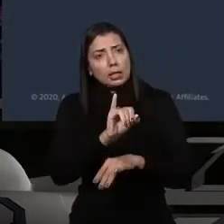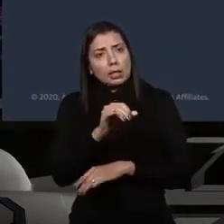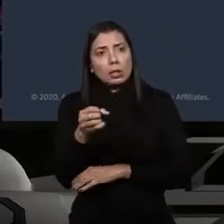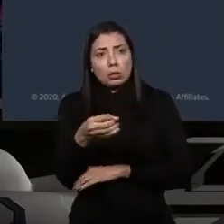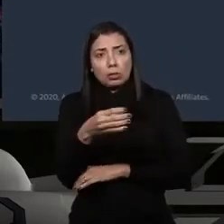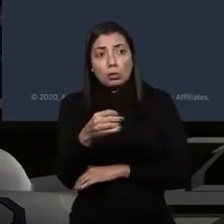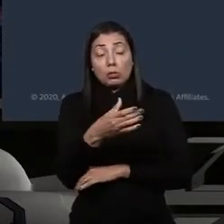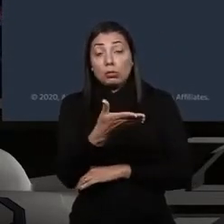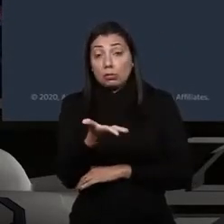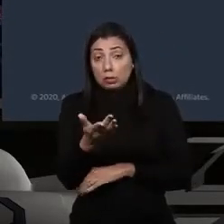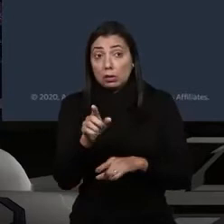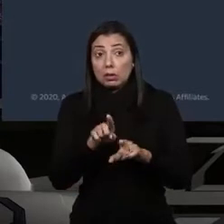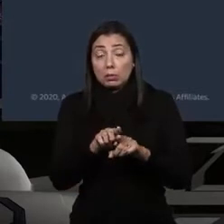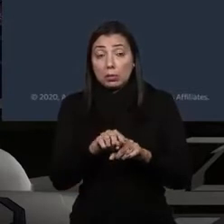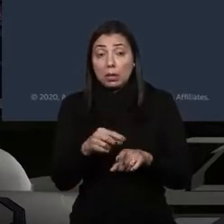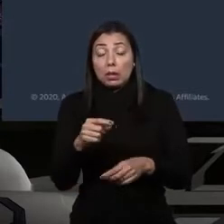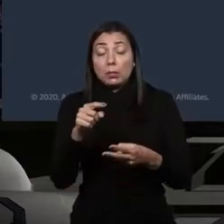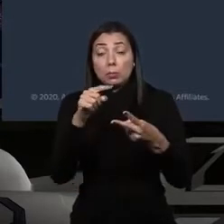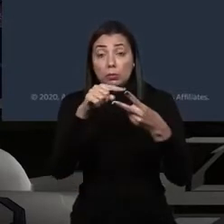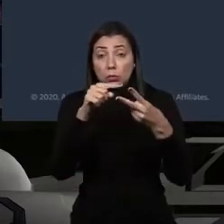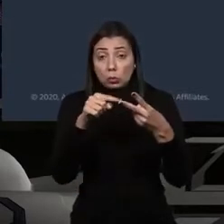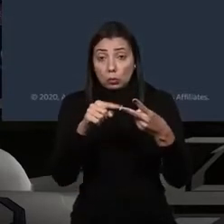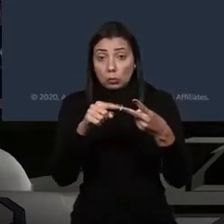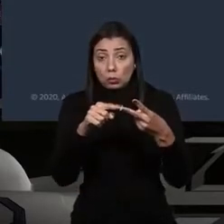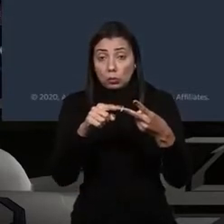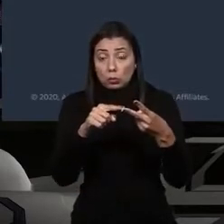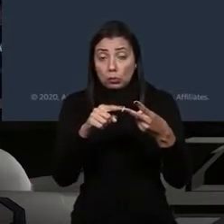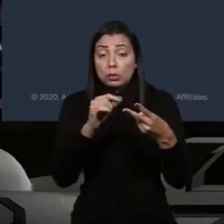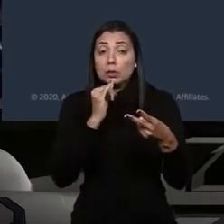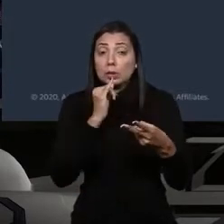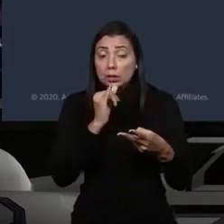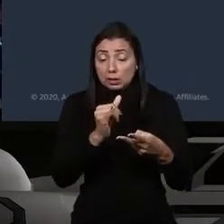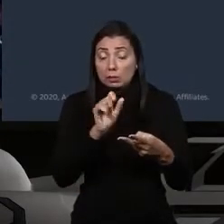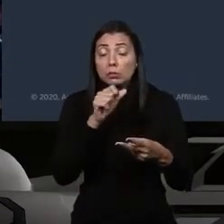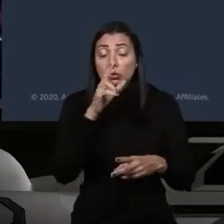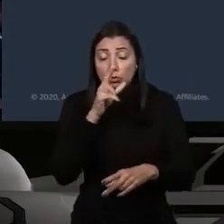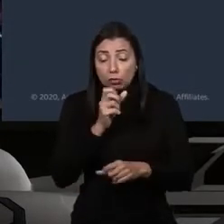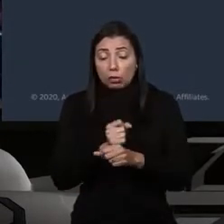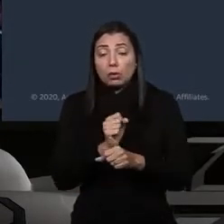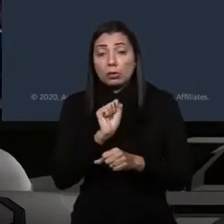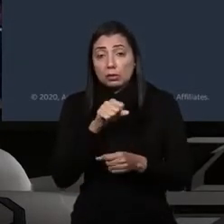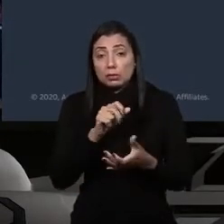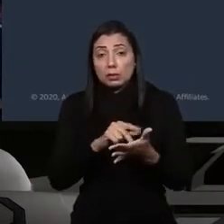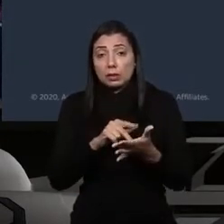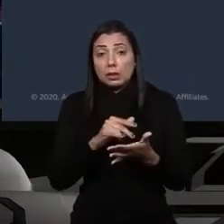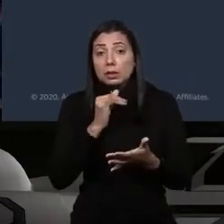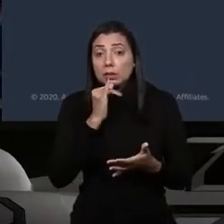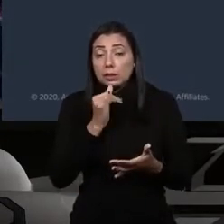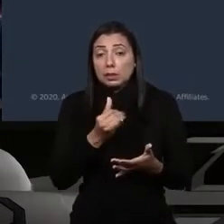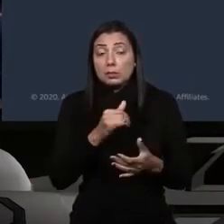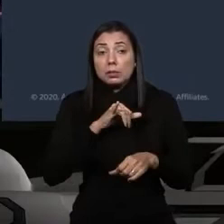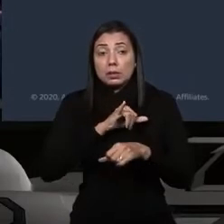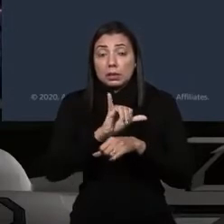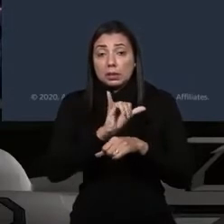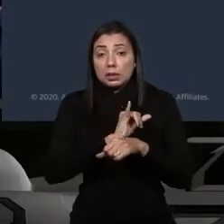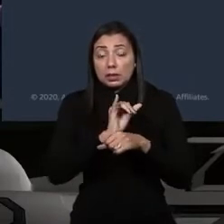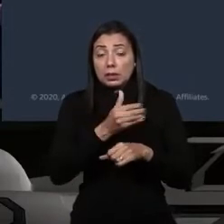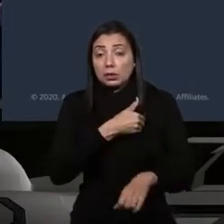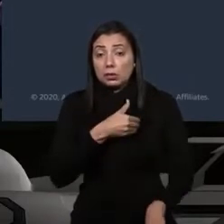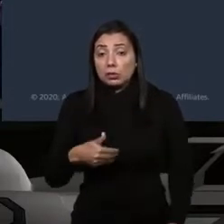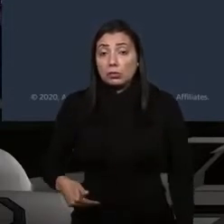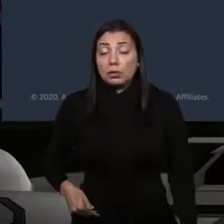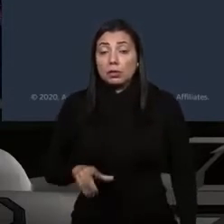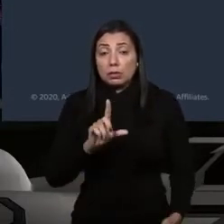E aqui eu trago dois exemplos muito fortes disso. Então, por exemplo, a estratégia de governo digital